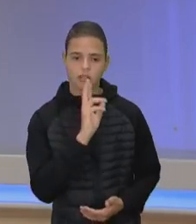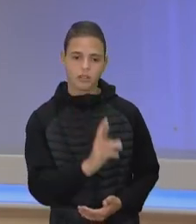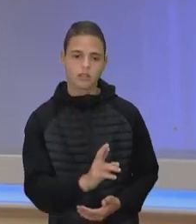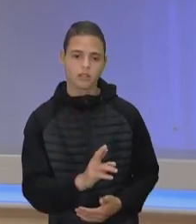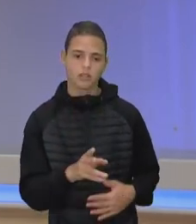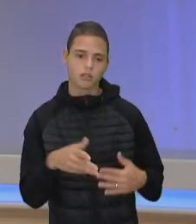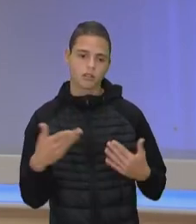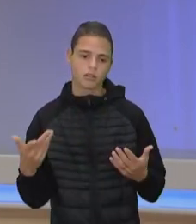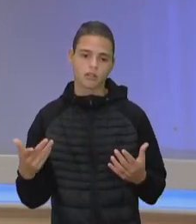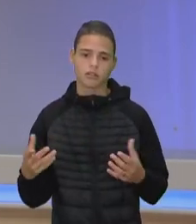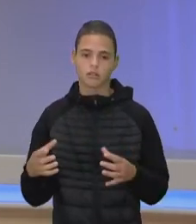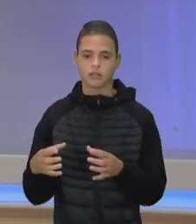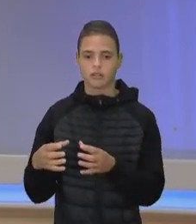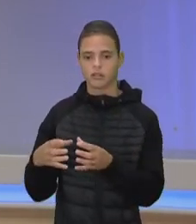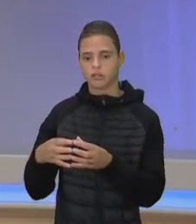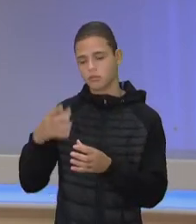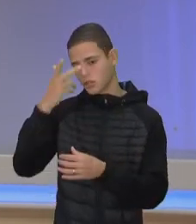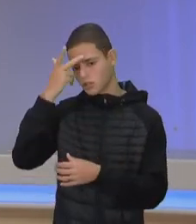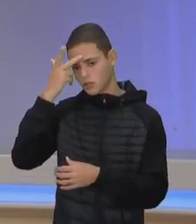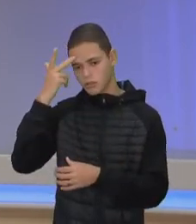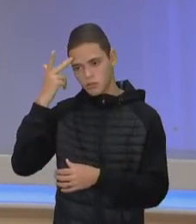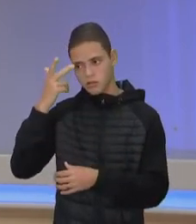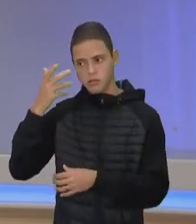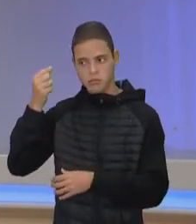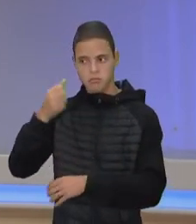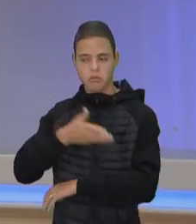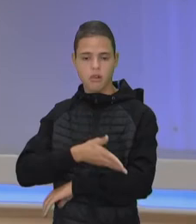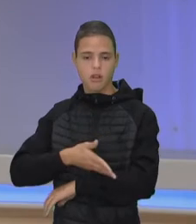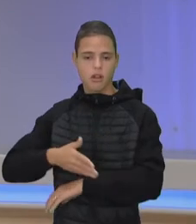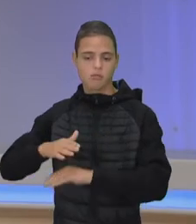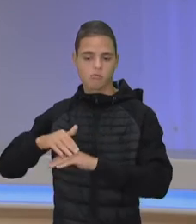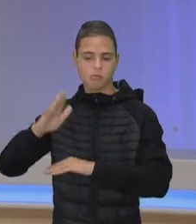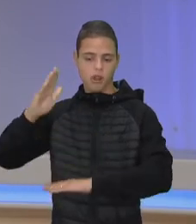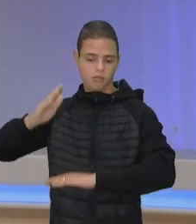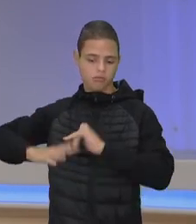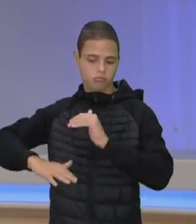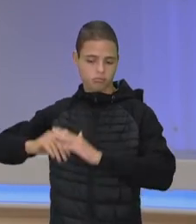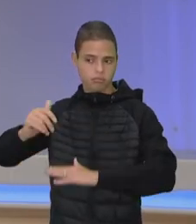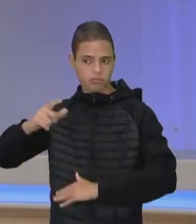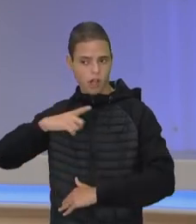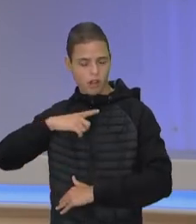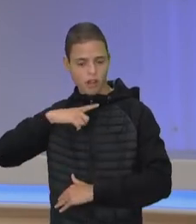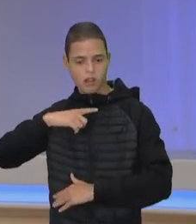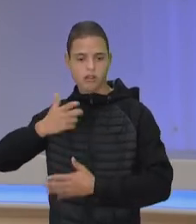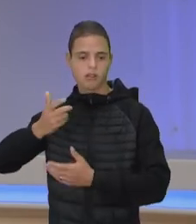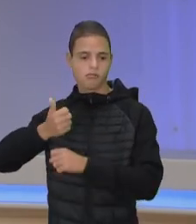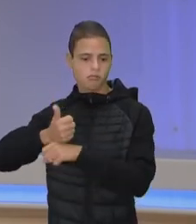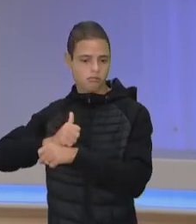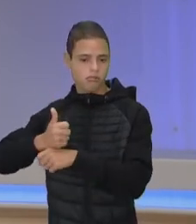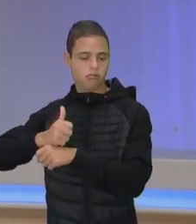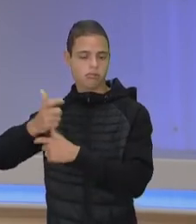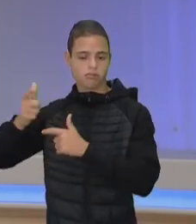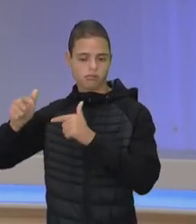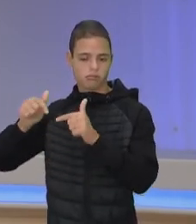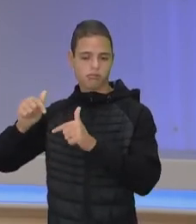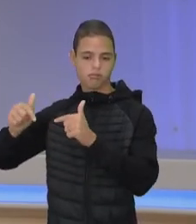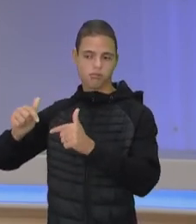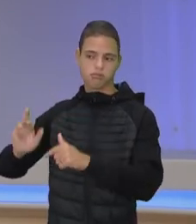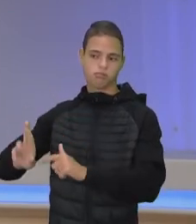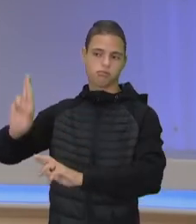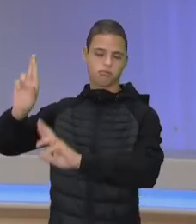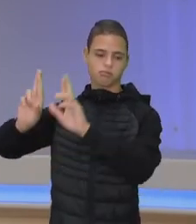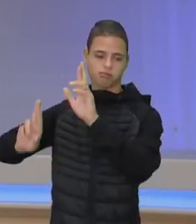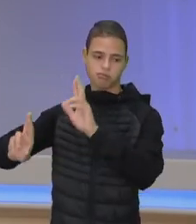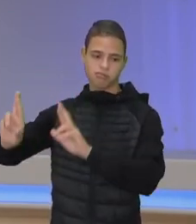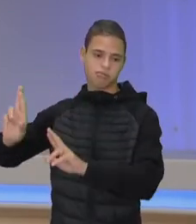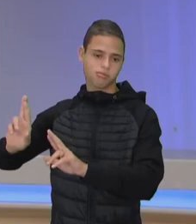ah, então, as pessoas brancas são mais capazes, são mais habilitadas para exercer esses cargos